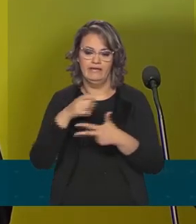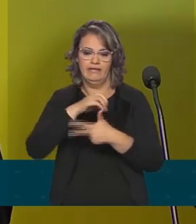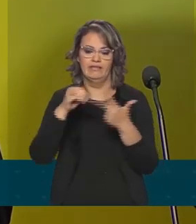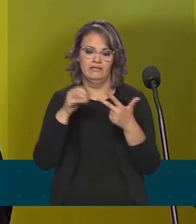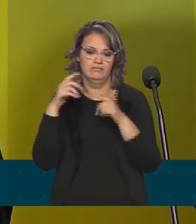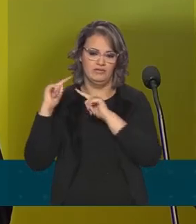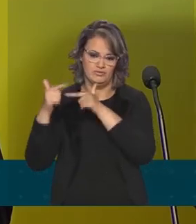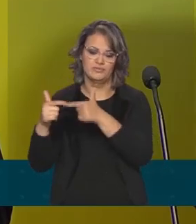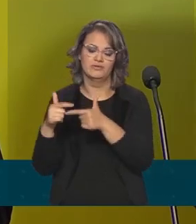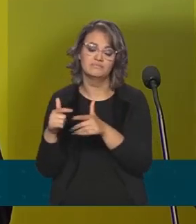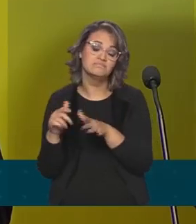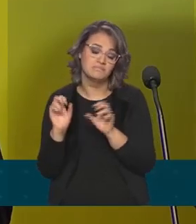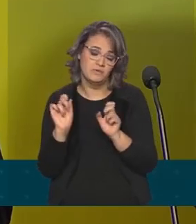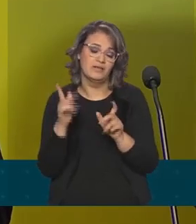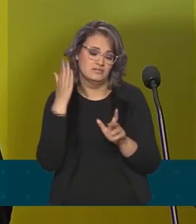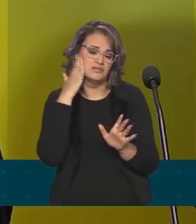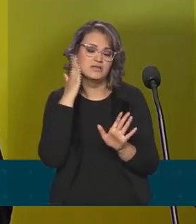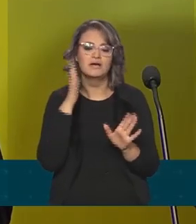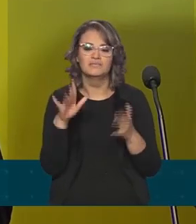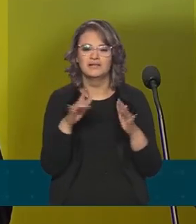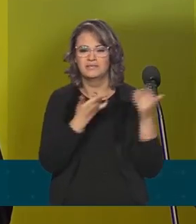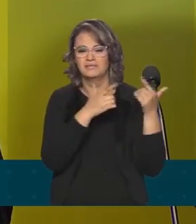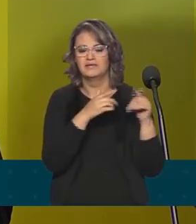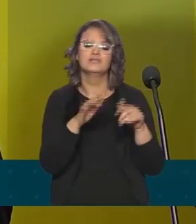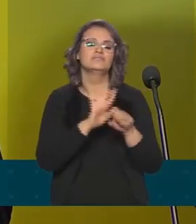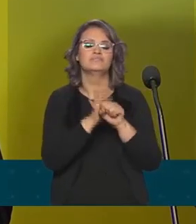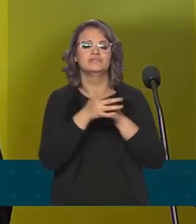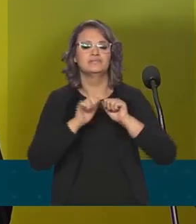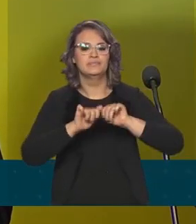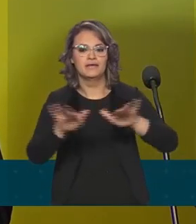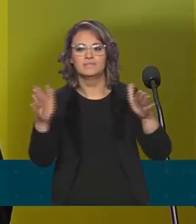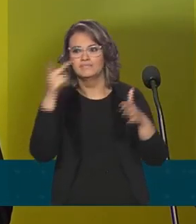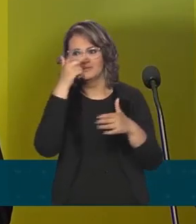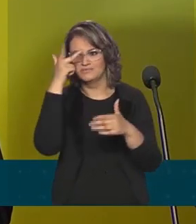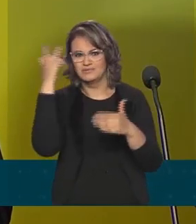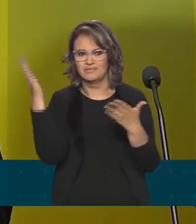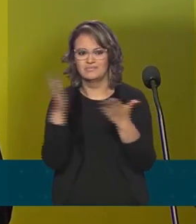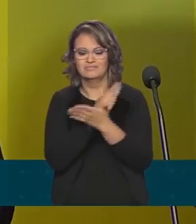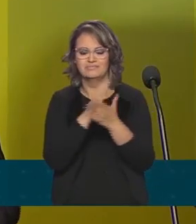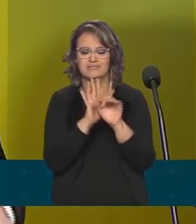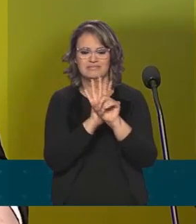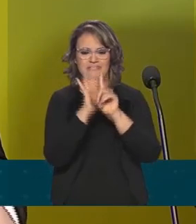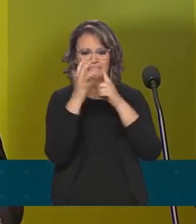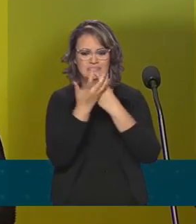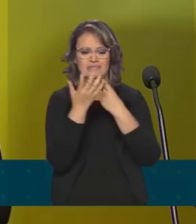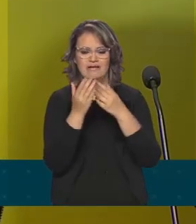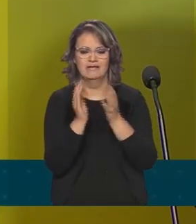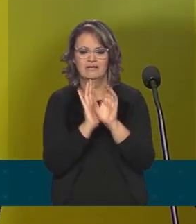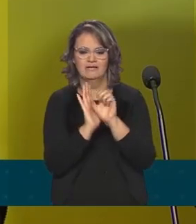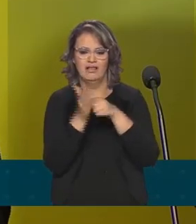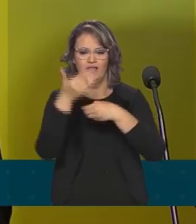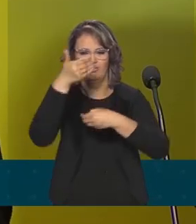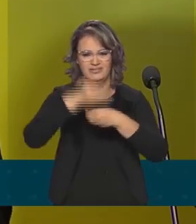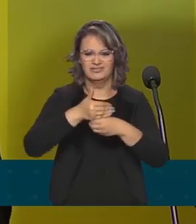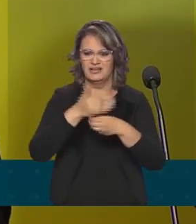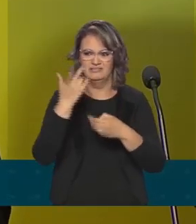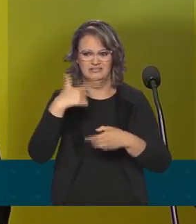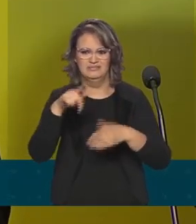entende que isso é muito em função da pandemia. Alguns locais estão em lockdown, as pessoas não saíram das suas casas para fazer a prova.